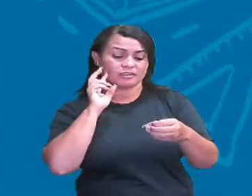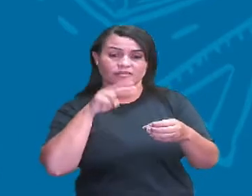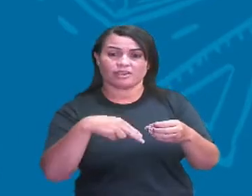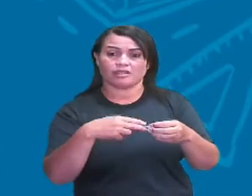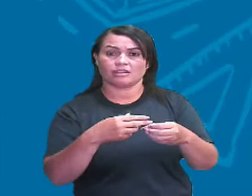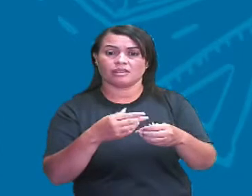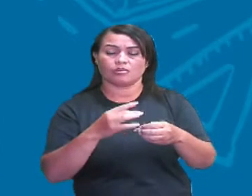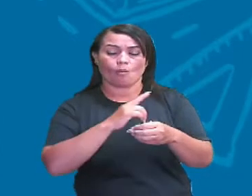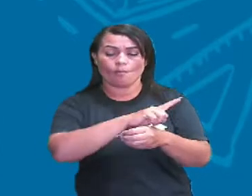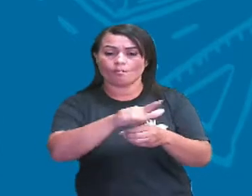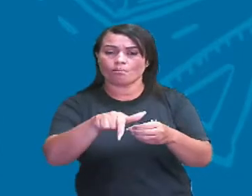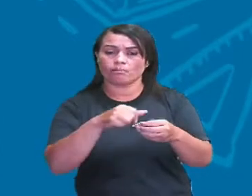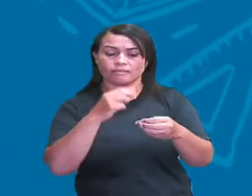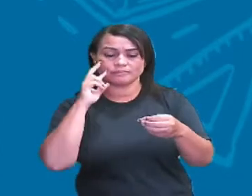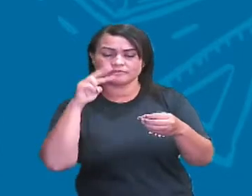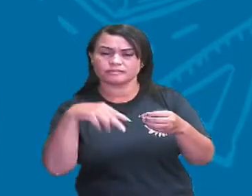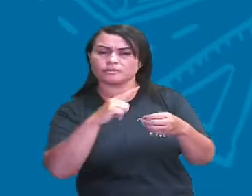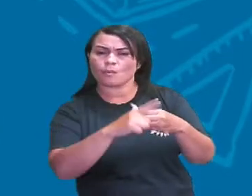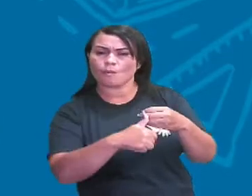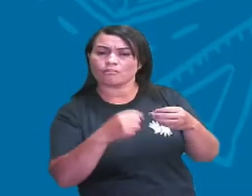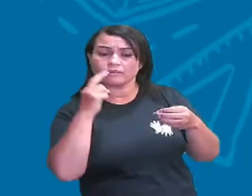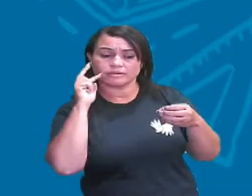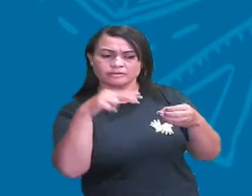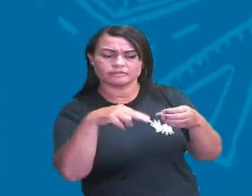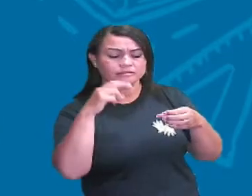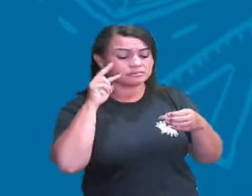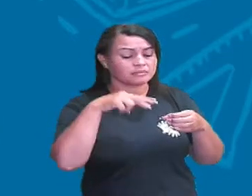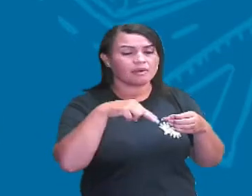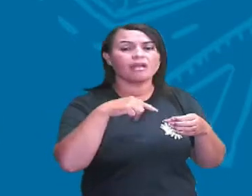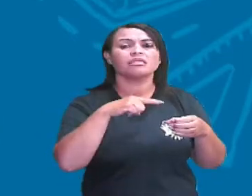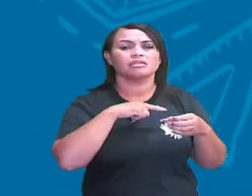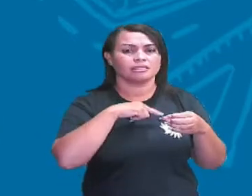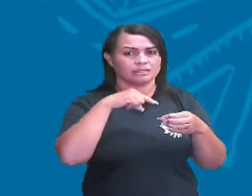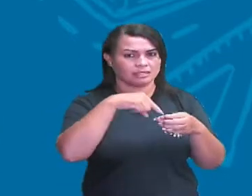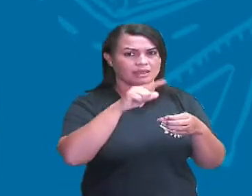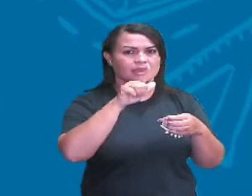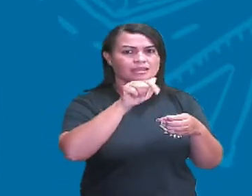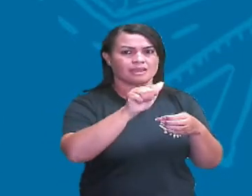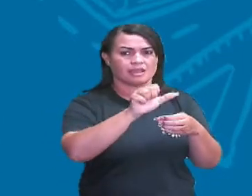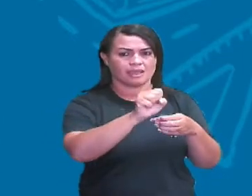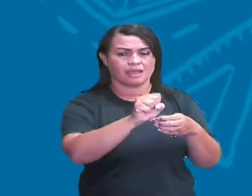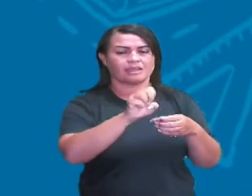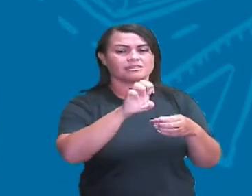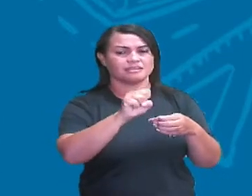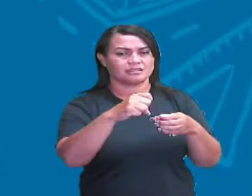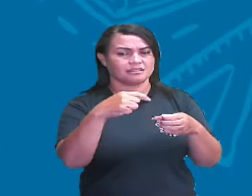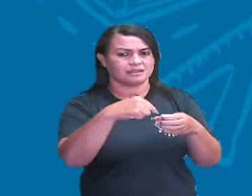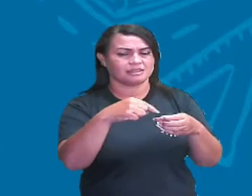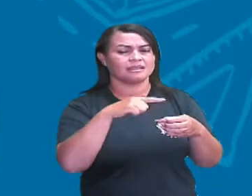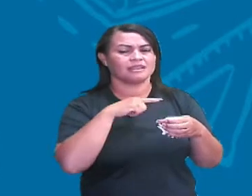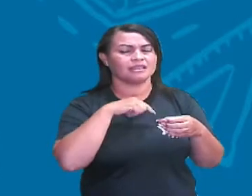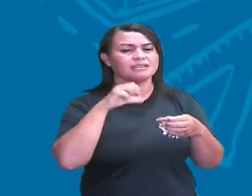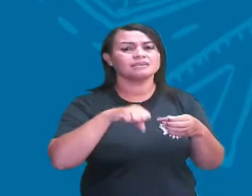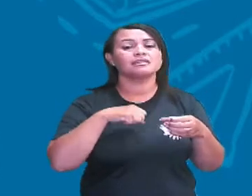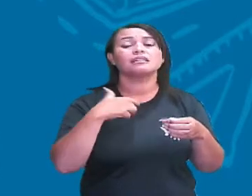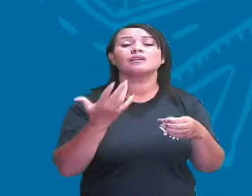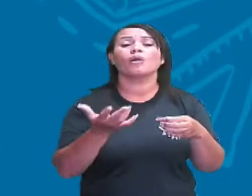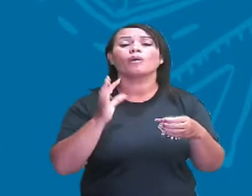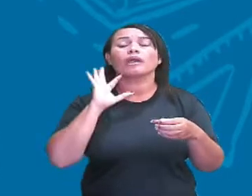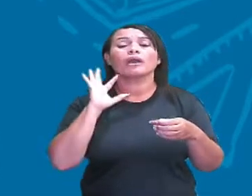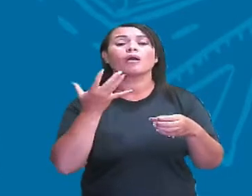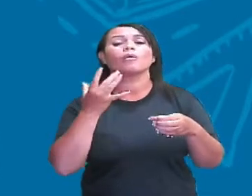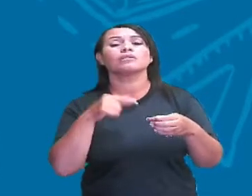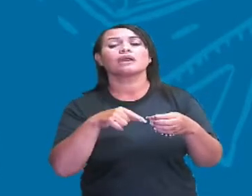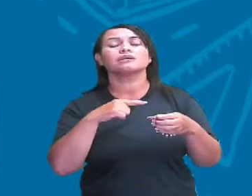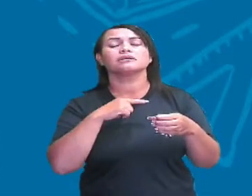vazio, você pode dizer que aquele copo está cheio de gases. Possui uma mistura de gases nele. Além disso, numa